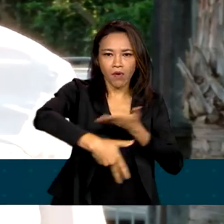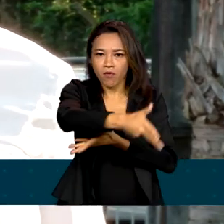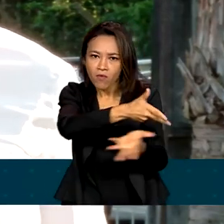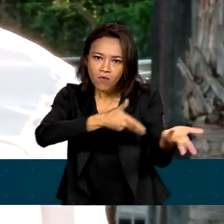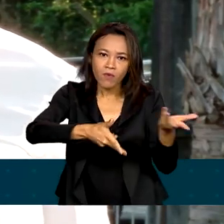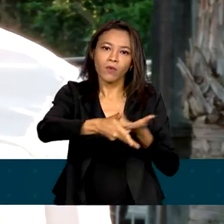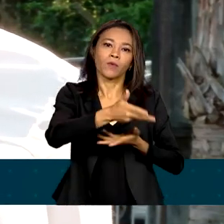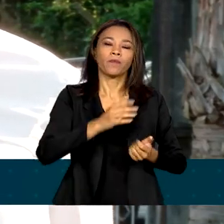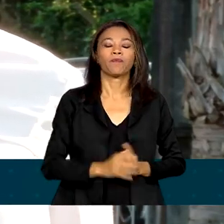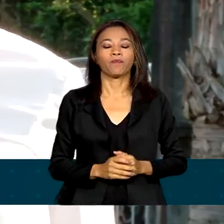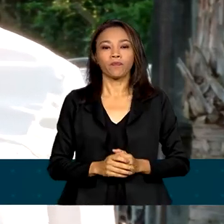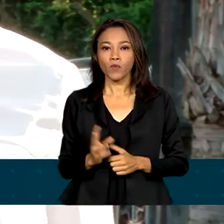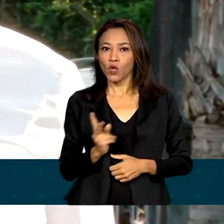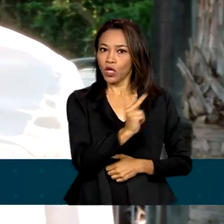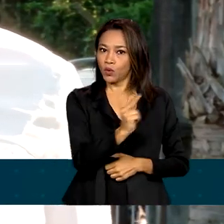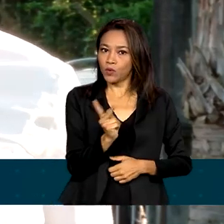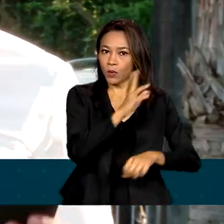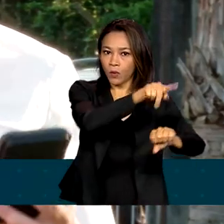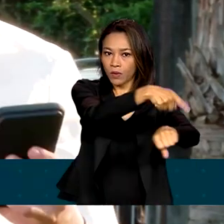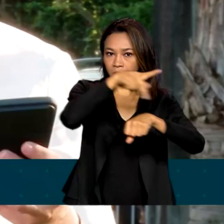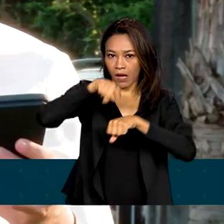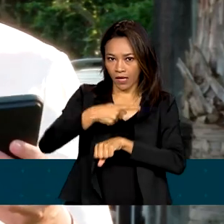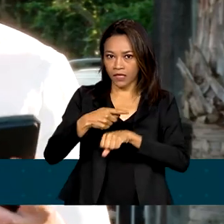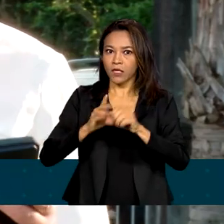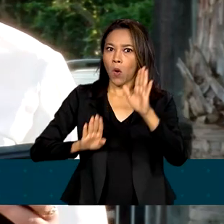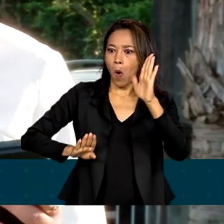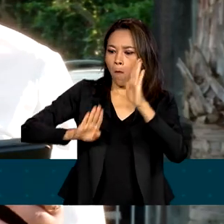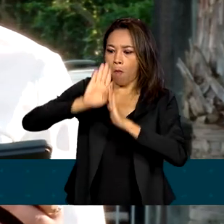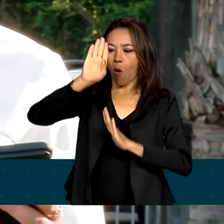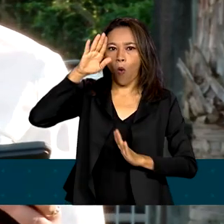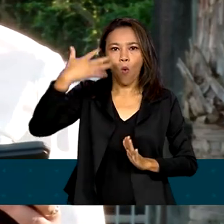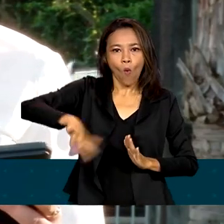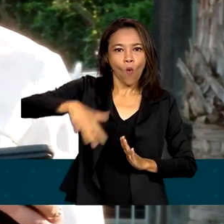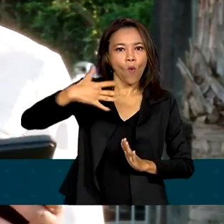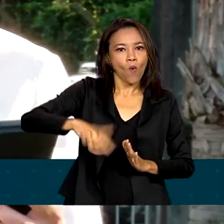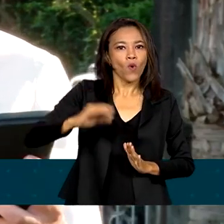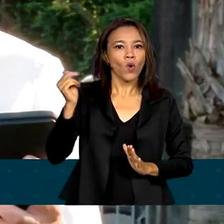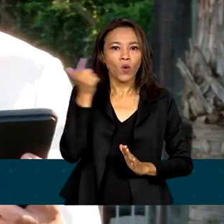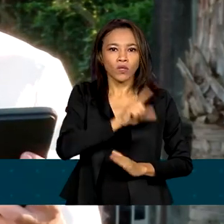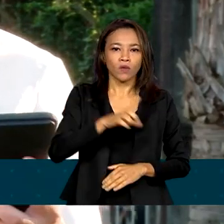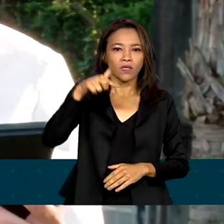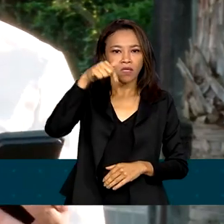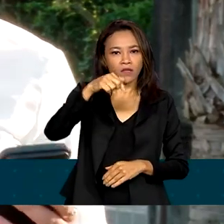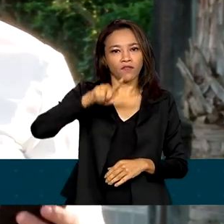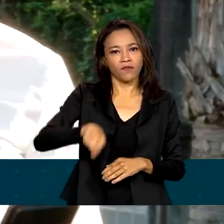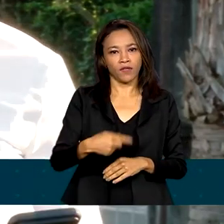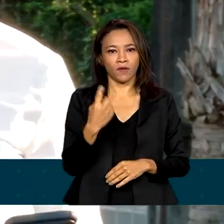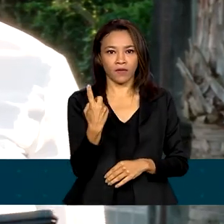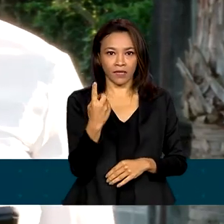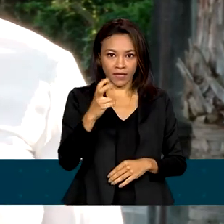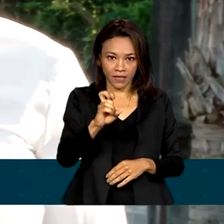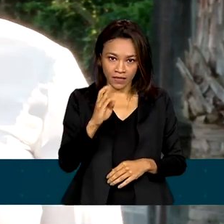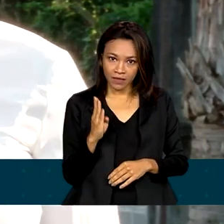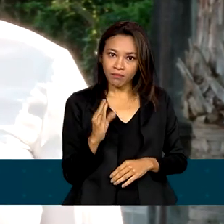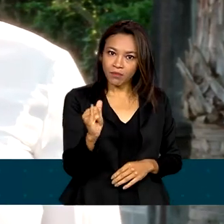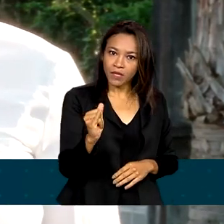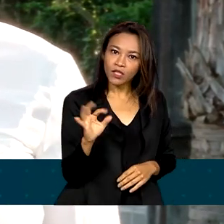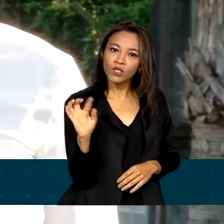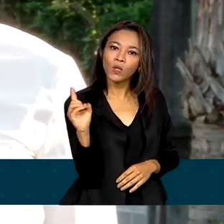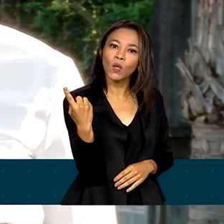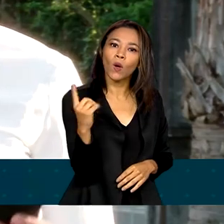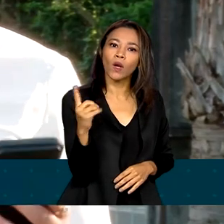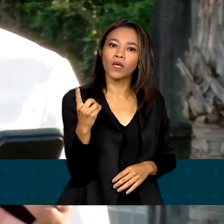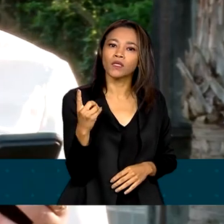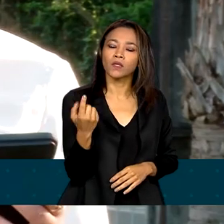corrente de comércio entre os dois países bateu recorde, alcançando 7,15 bilhões de dólares,